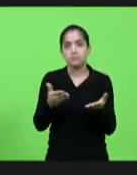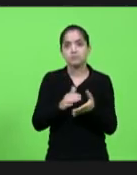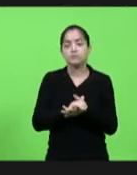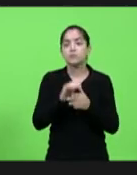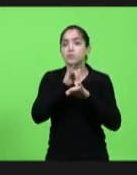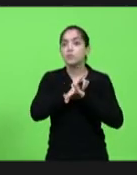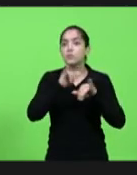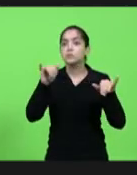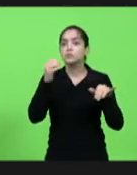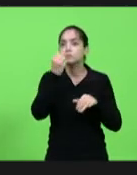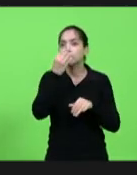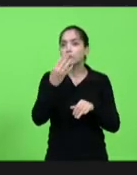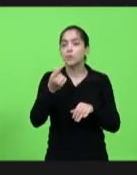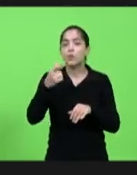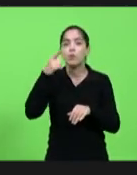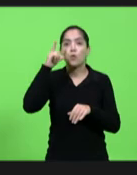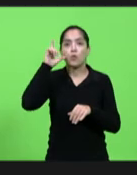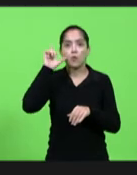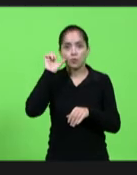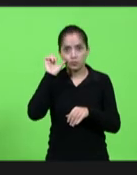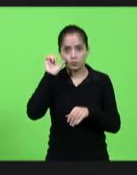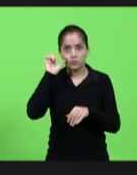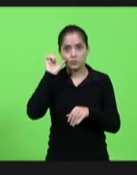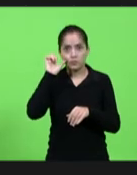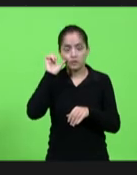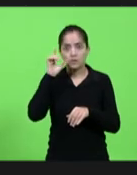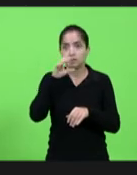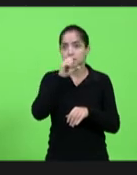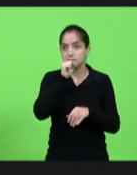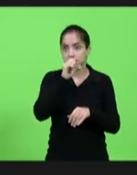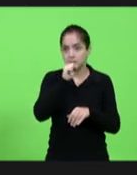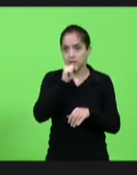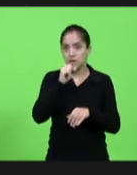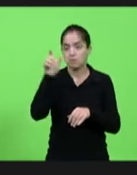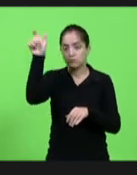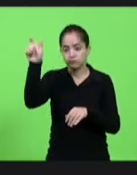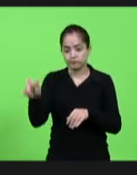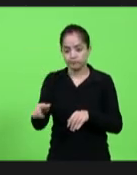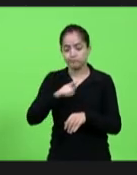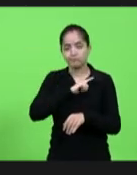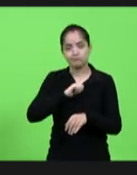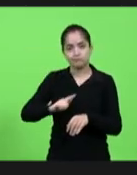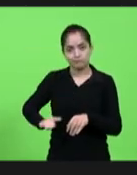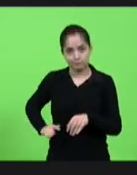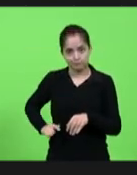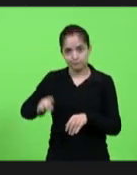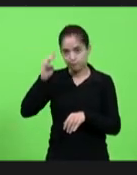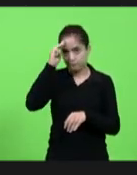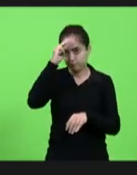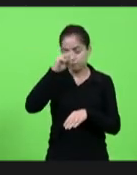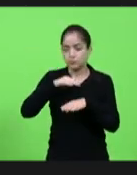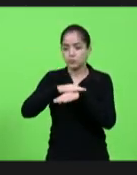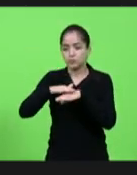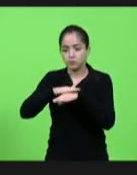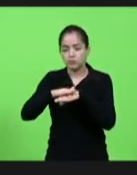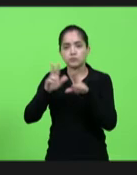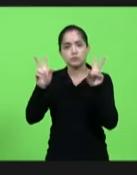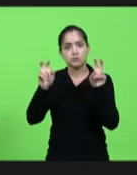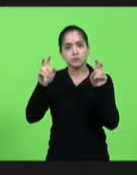boa. Ontem, sábado, estive com o governador Carlos Moisés, conversei com ele sobre a vacinação.